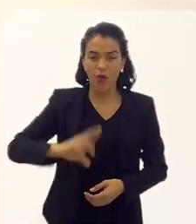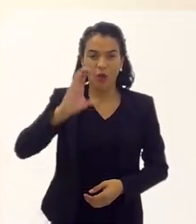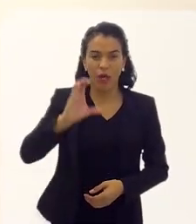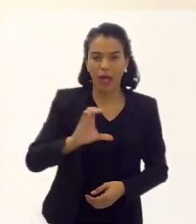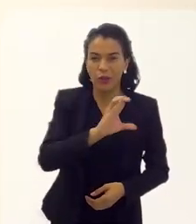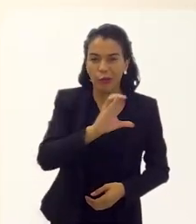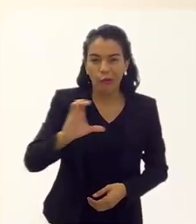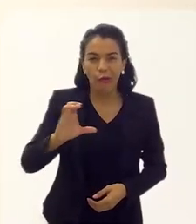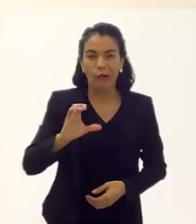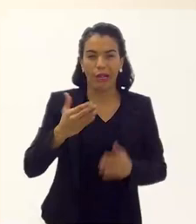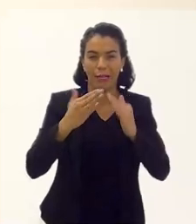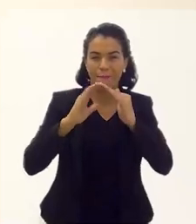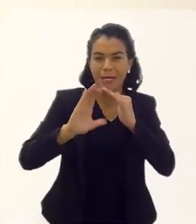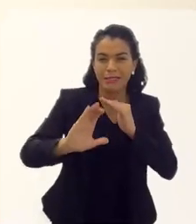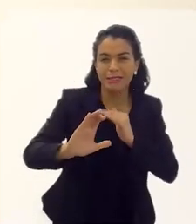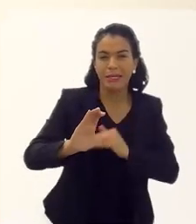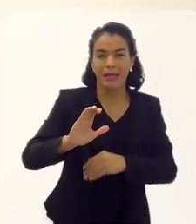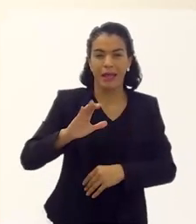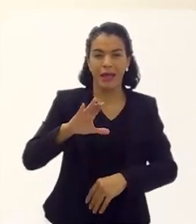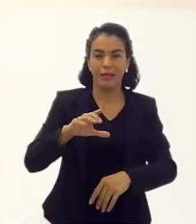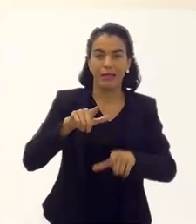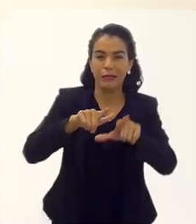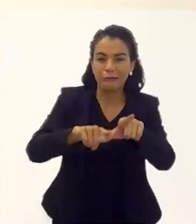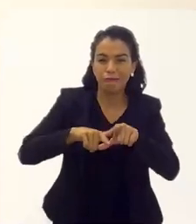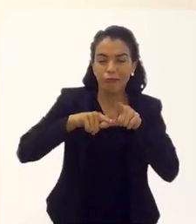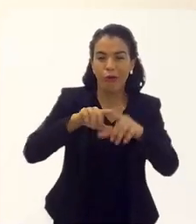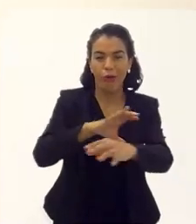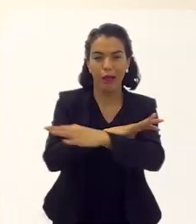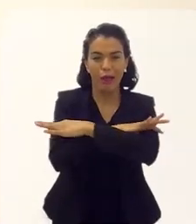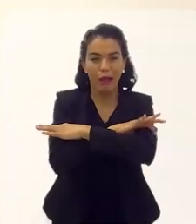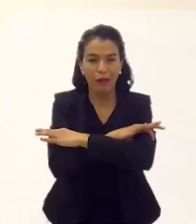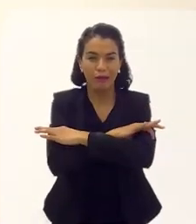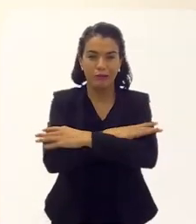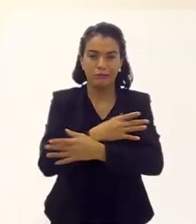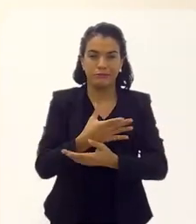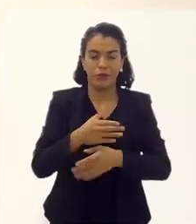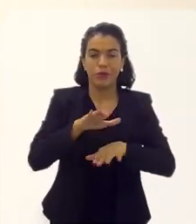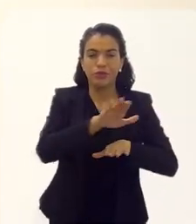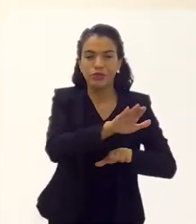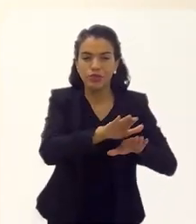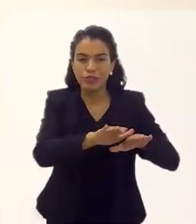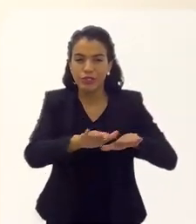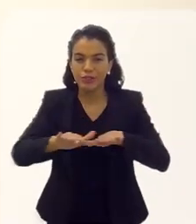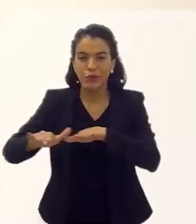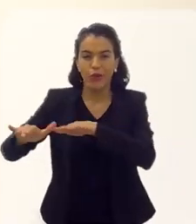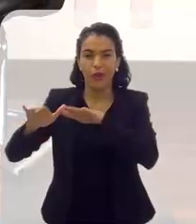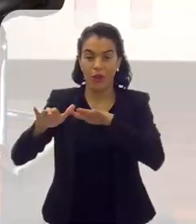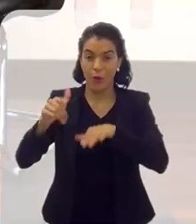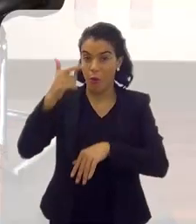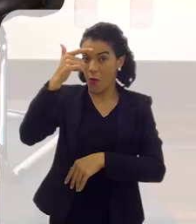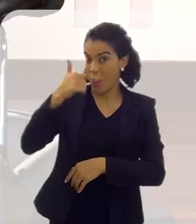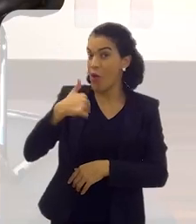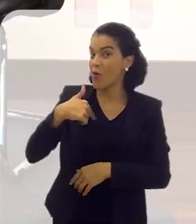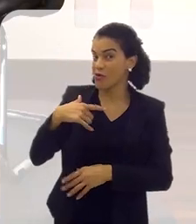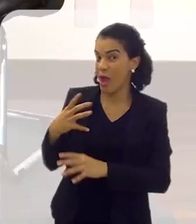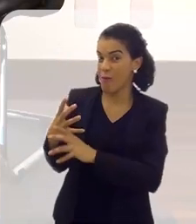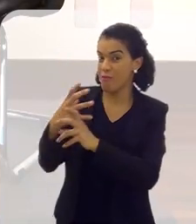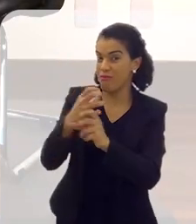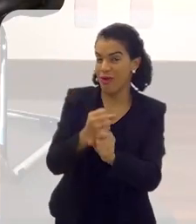religião, do catolicismo, da messiânica, do Candomblé, do Chez Noyer... No meu caso, tenho 28.